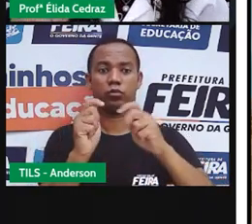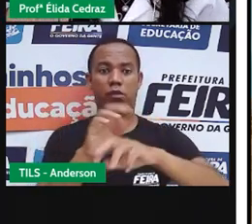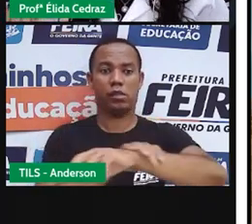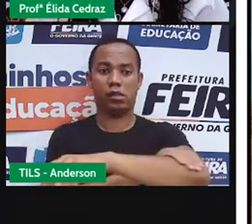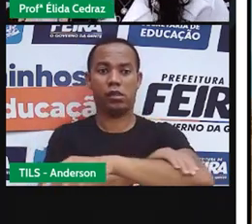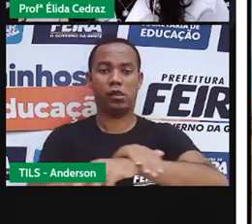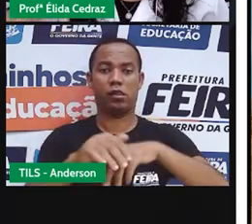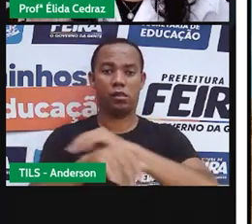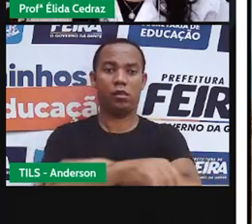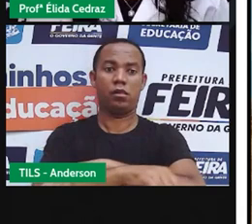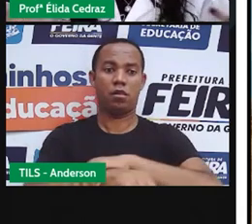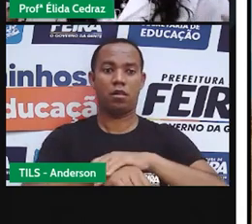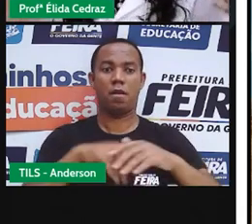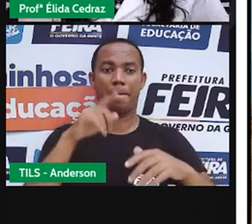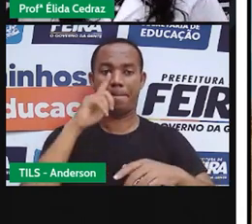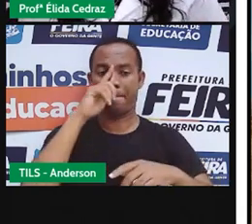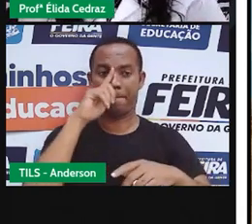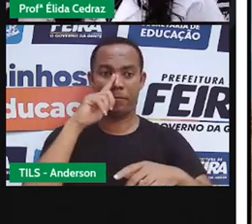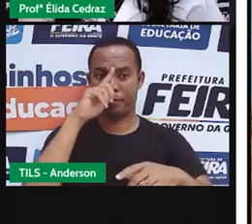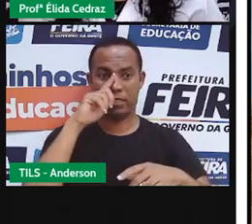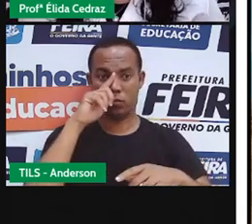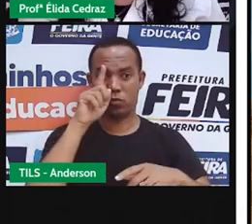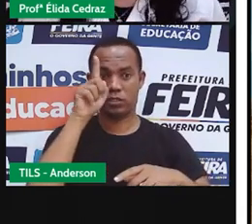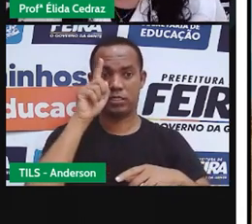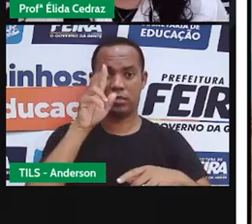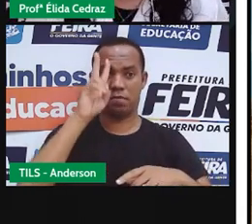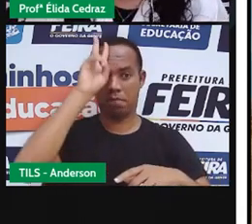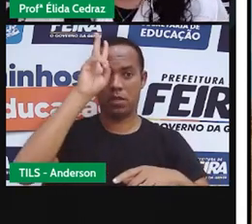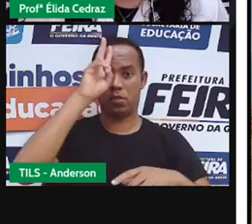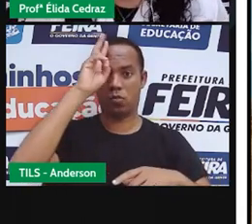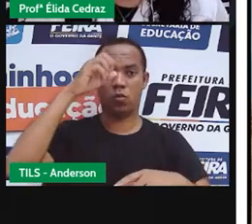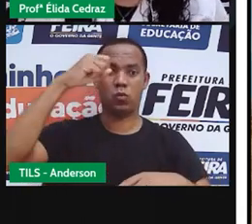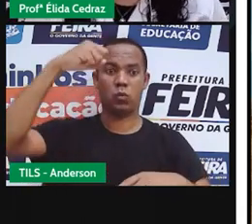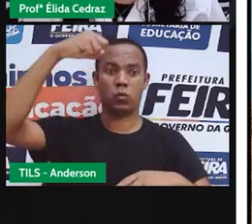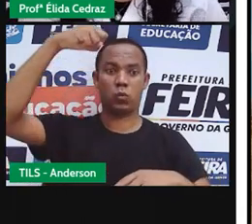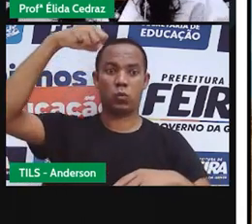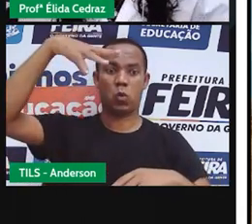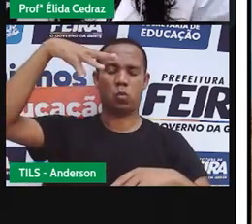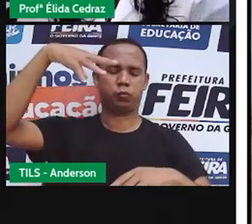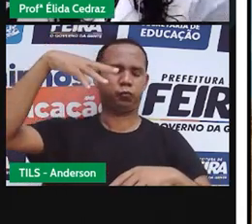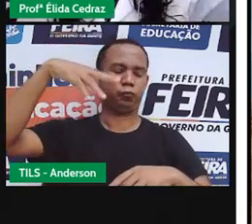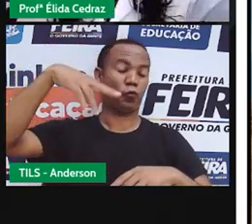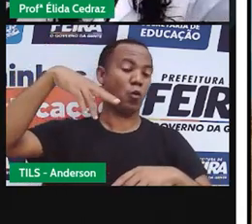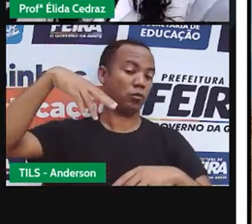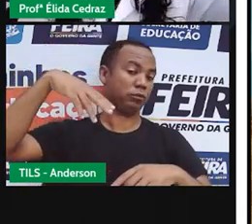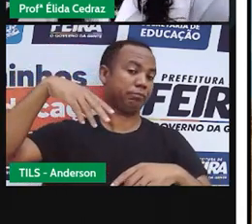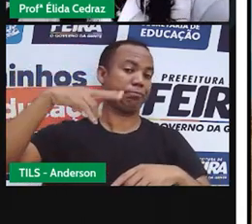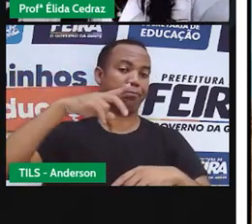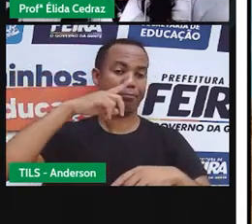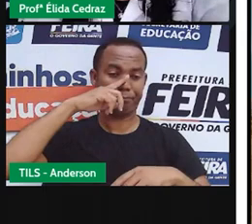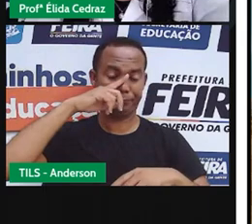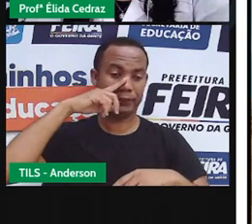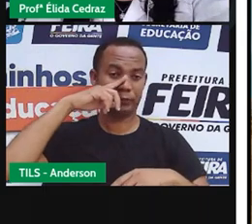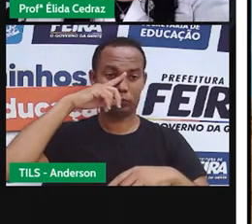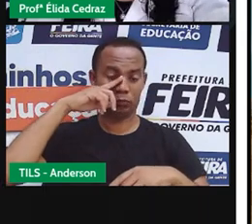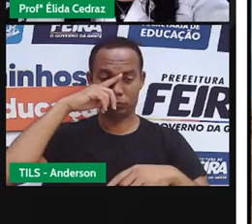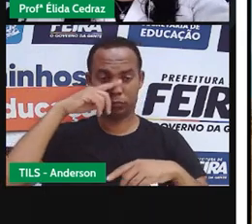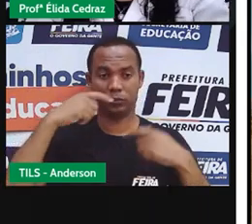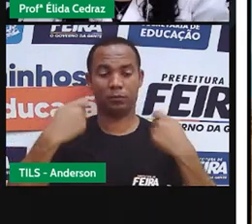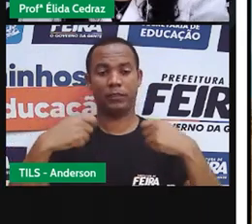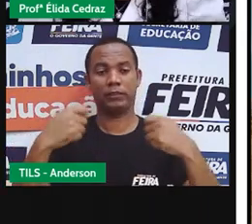da radiação solar, que hoje é muito mais forte, porque a poluição, se sentir a somada de